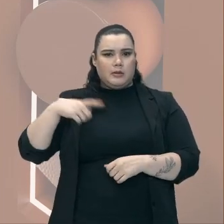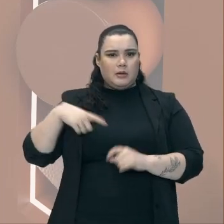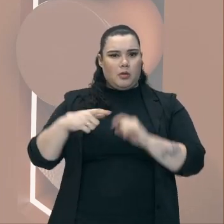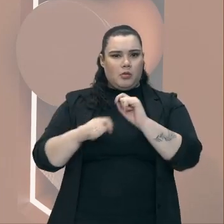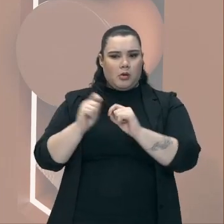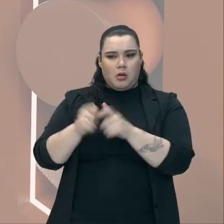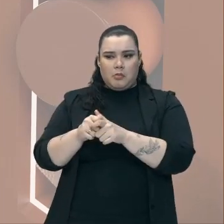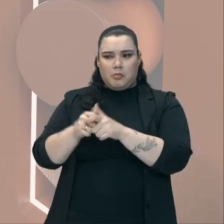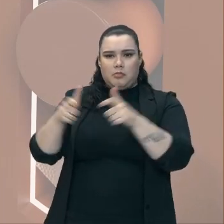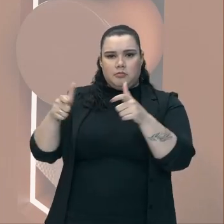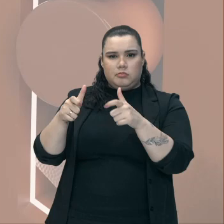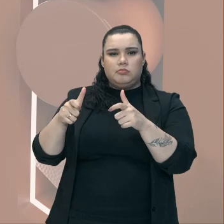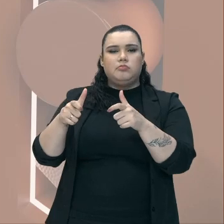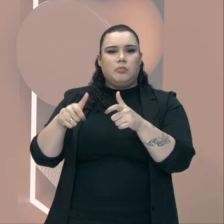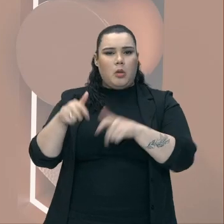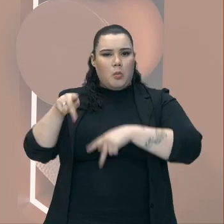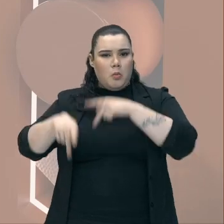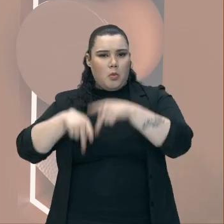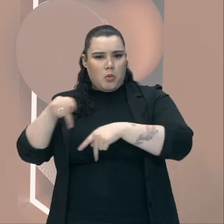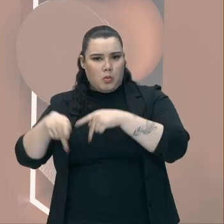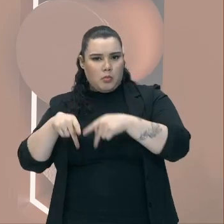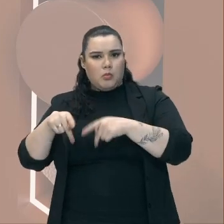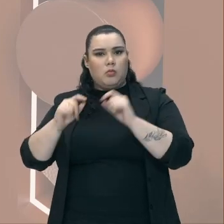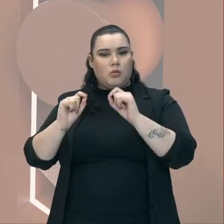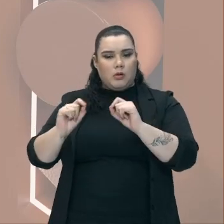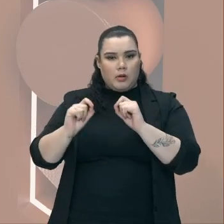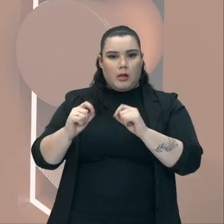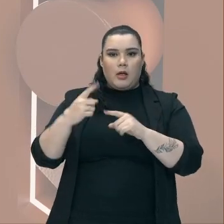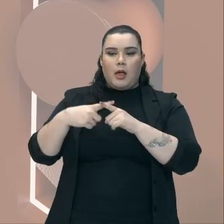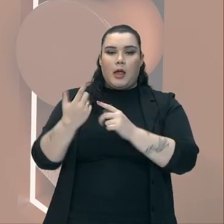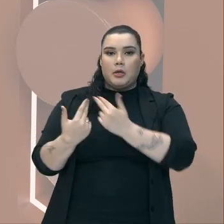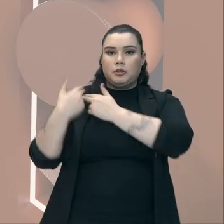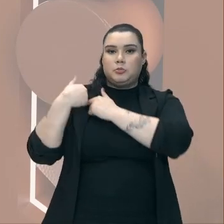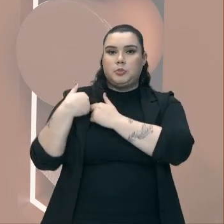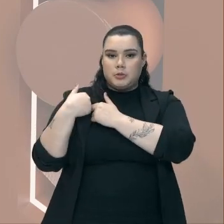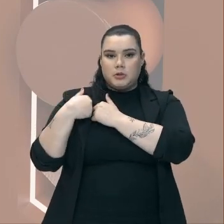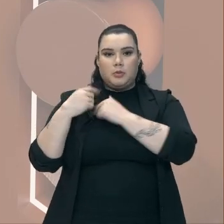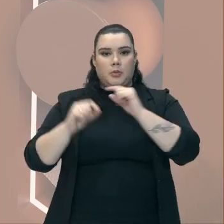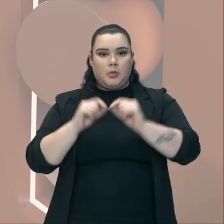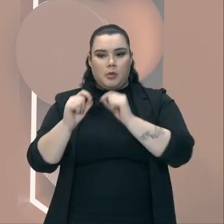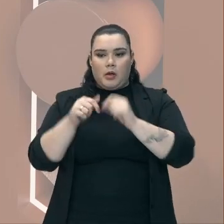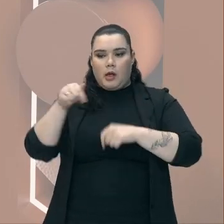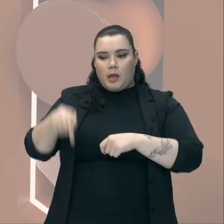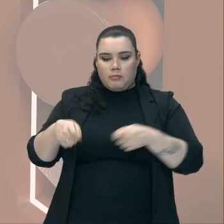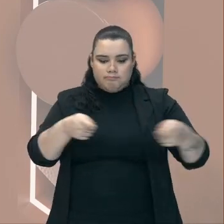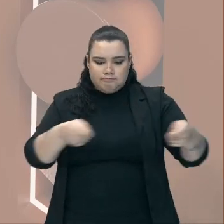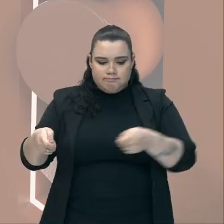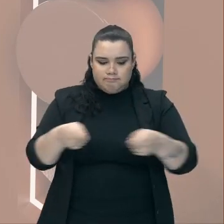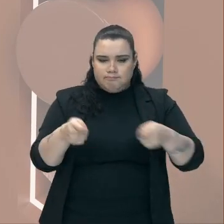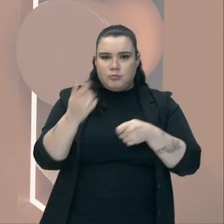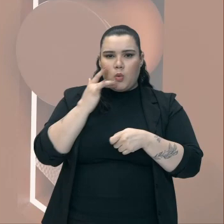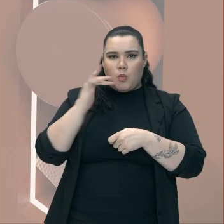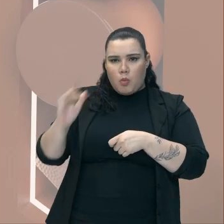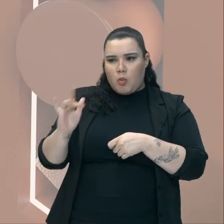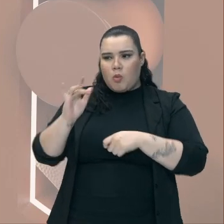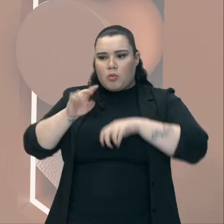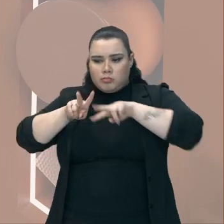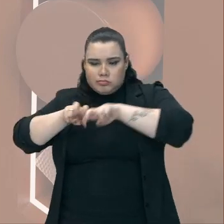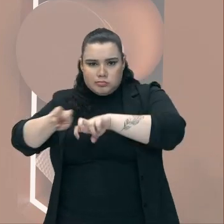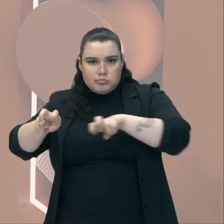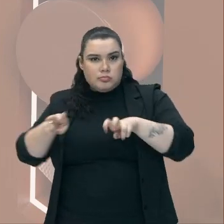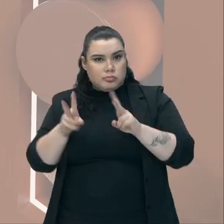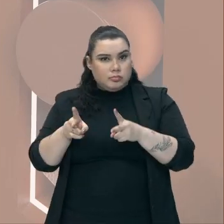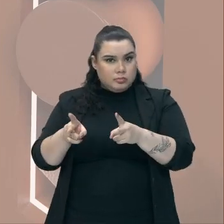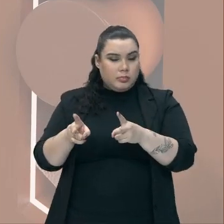mineradora Responsável Entre outras coisas Por explorar O metal precioso De fato Só que Vocês devem